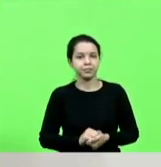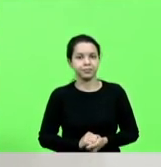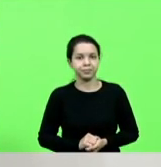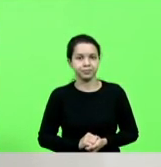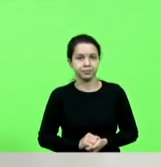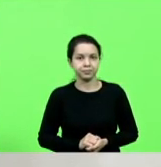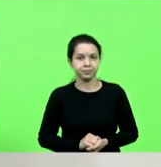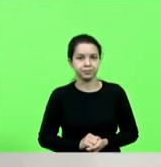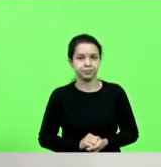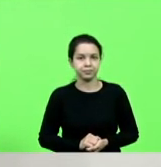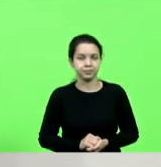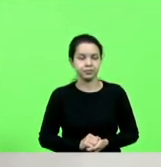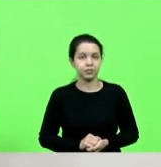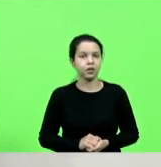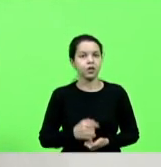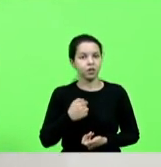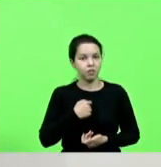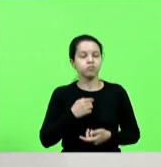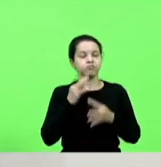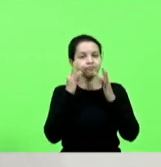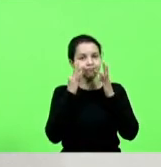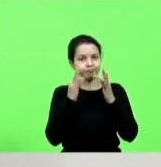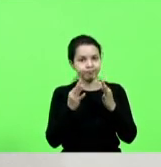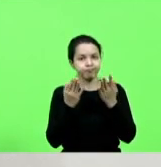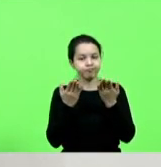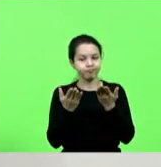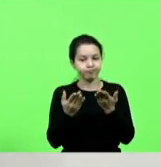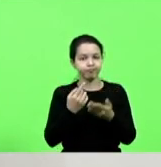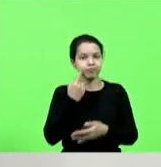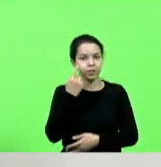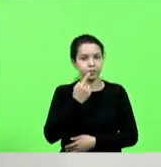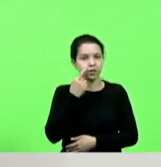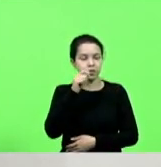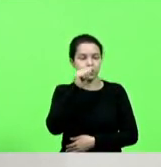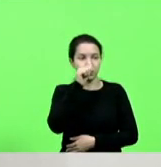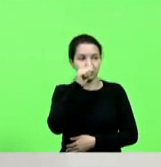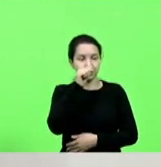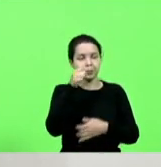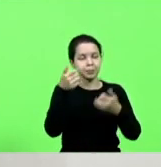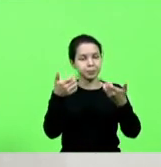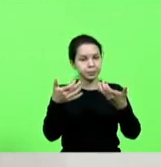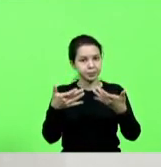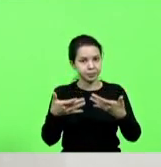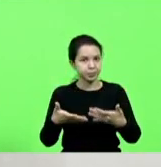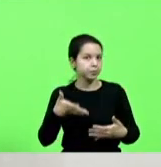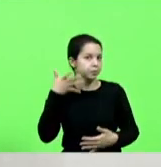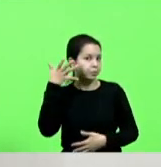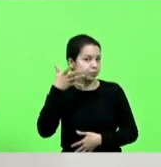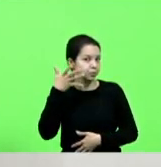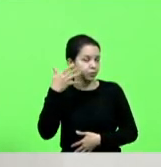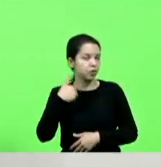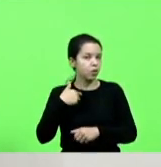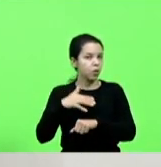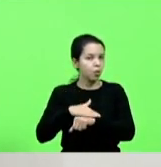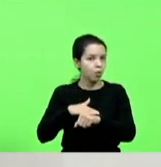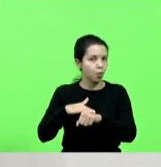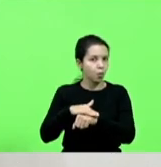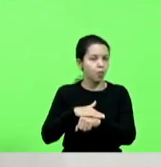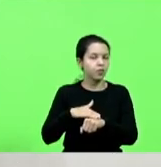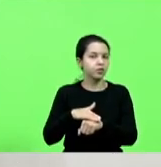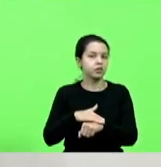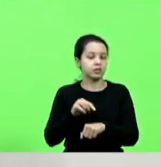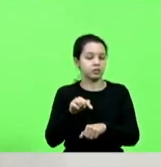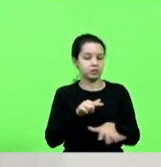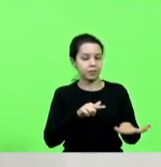ouvi atentamente aqui o deputado João Amin e eu conversava essa